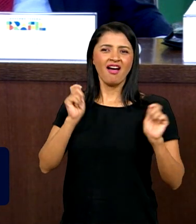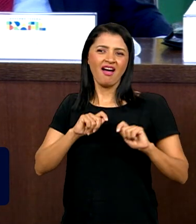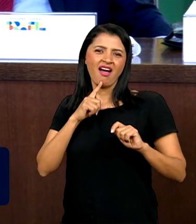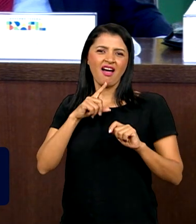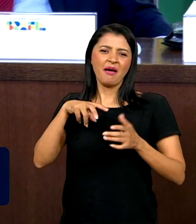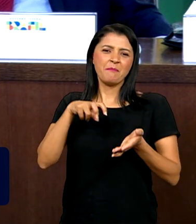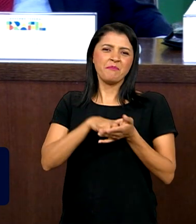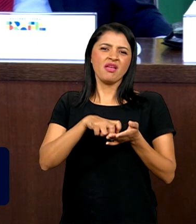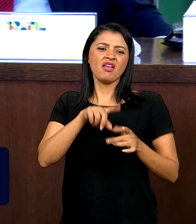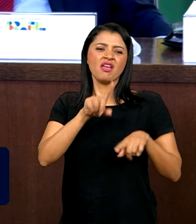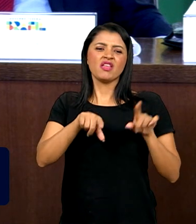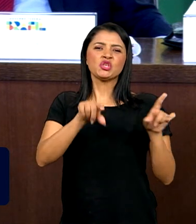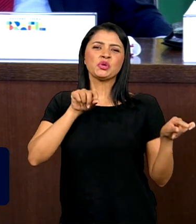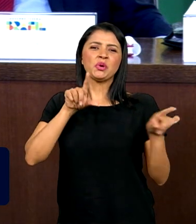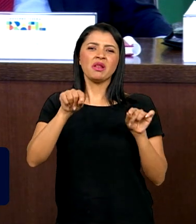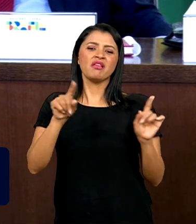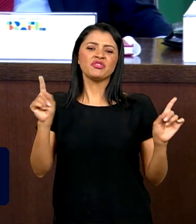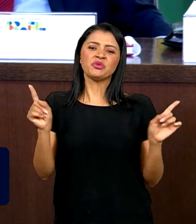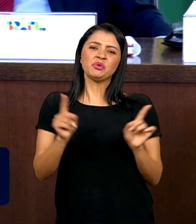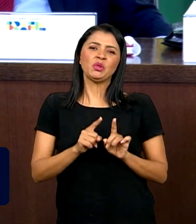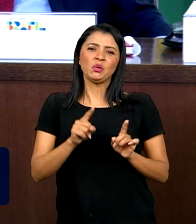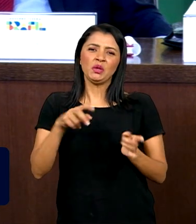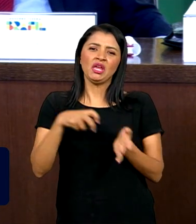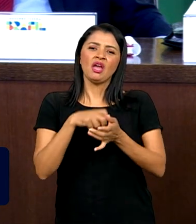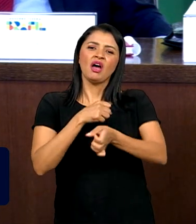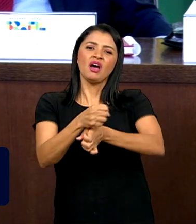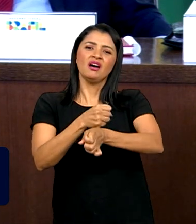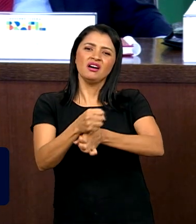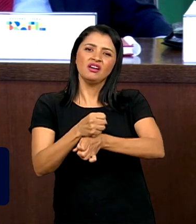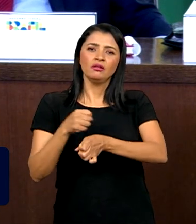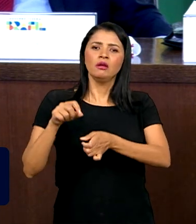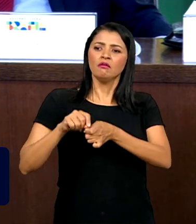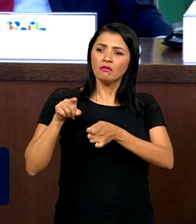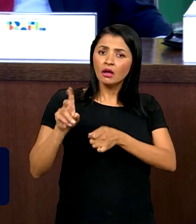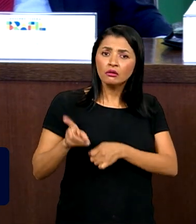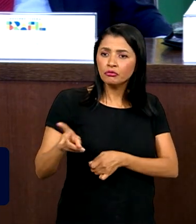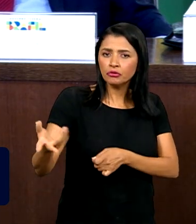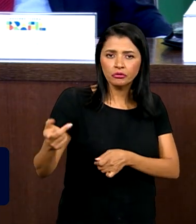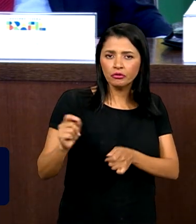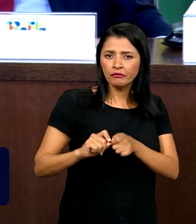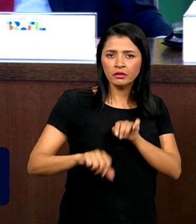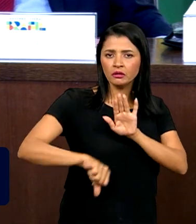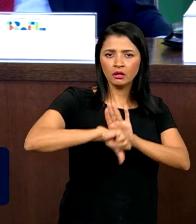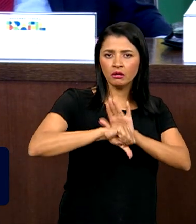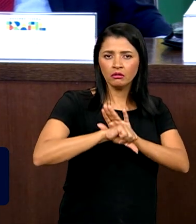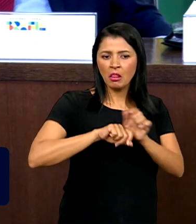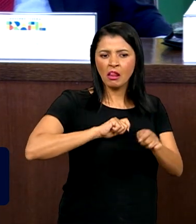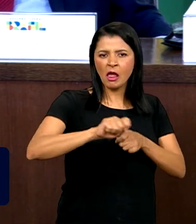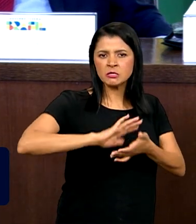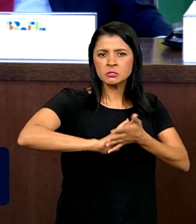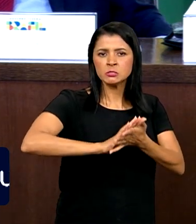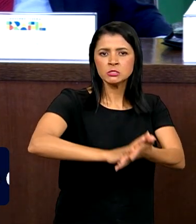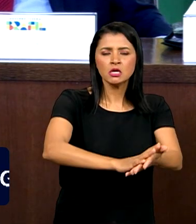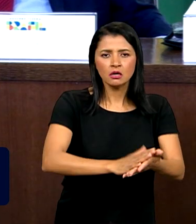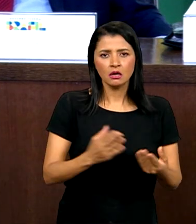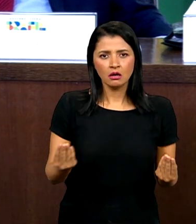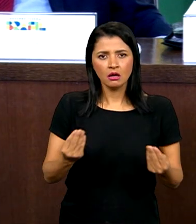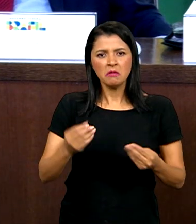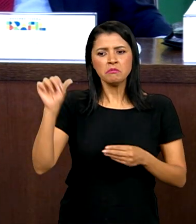terão penas alternativas, redução de pena, que é isso que faz com que eles continuem fazendo a destruição,